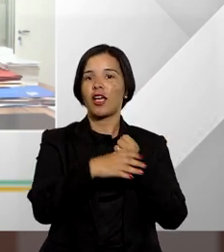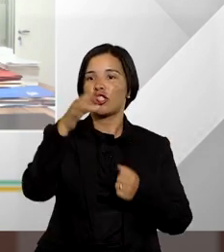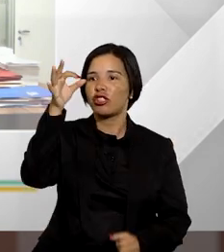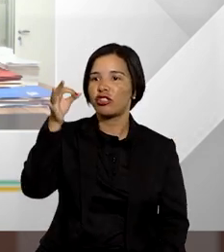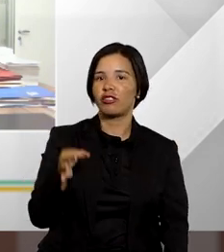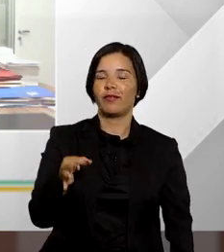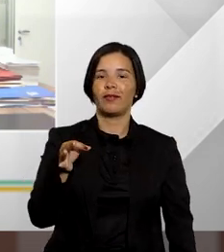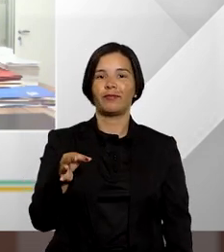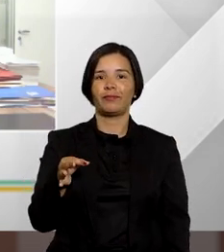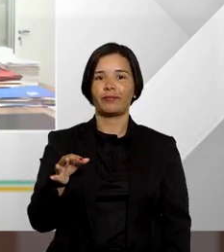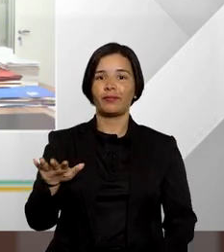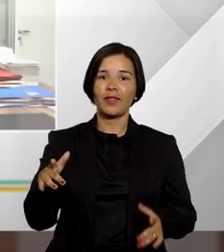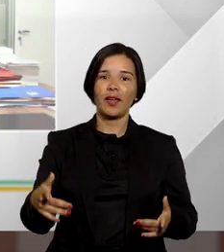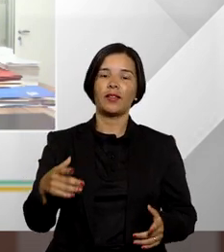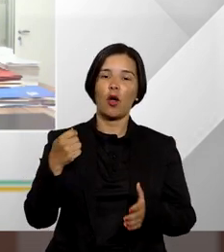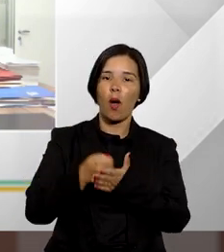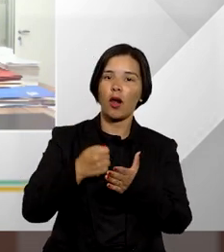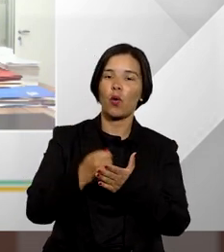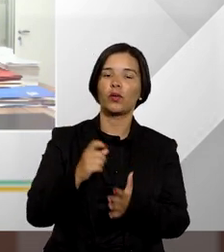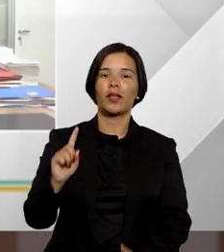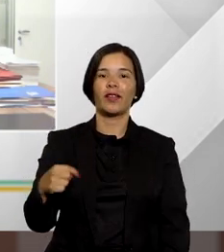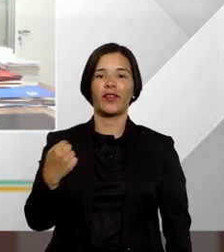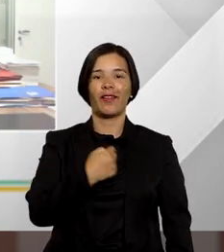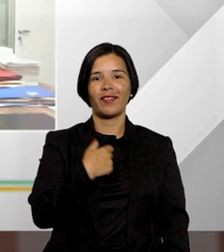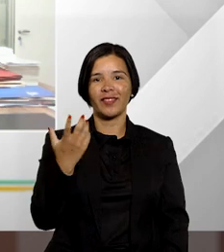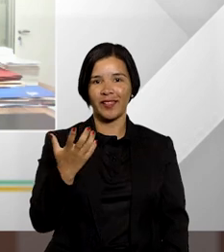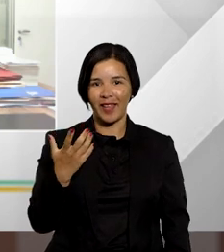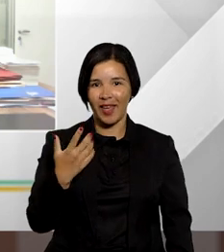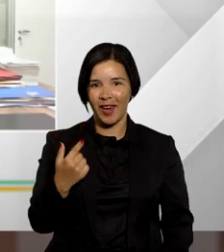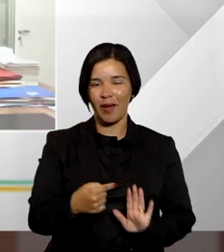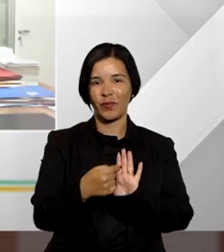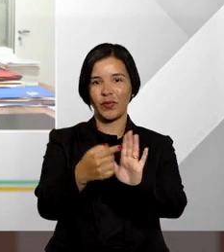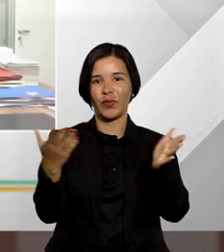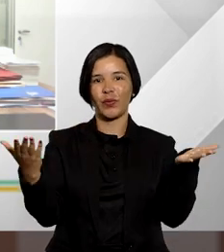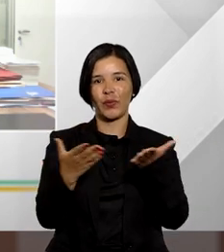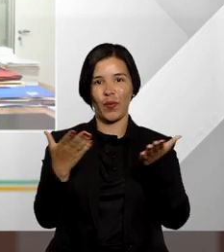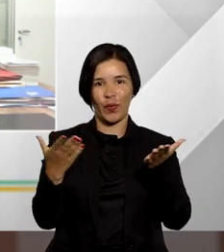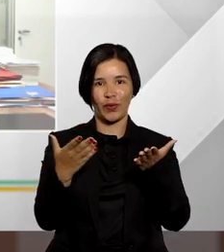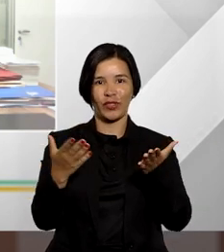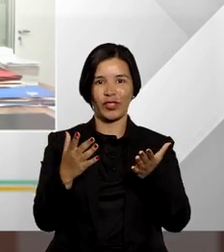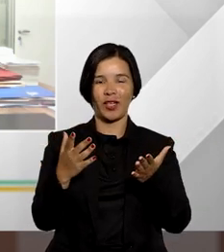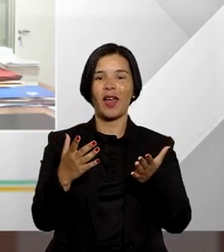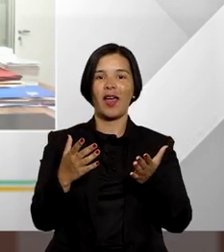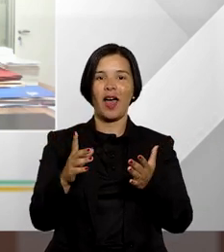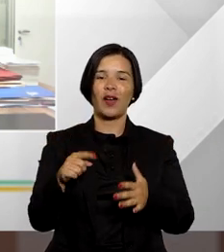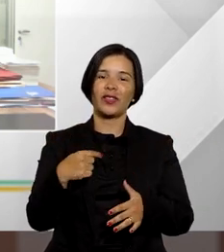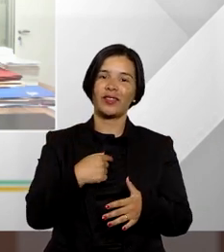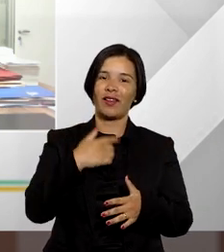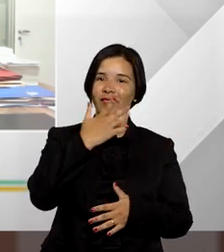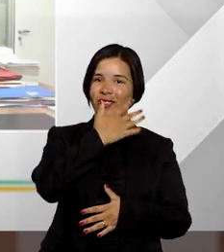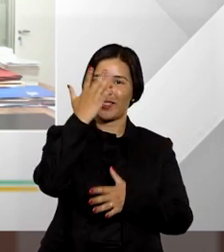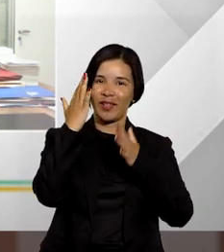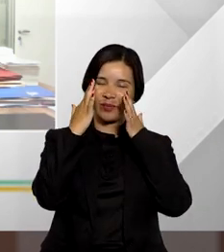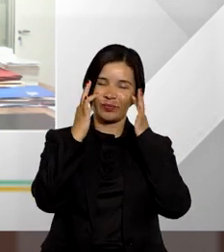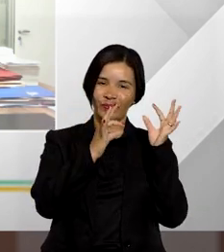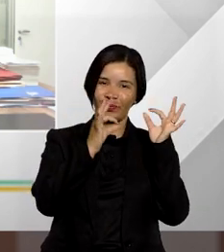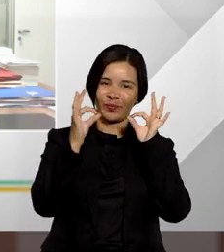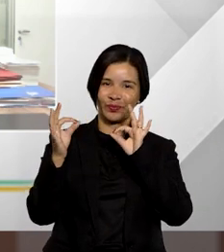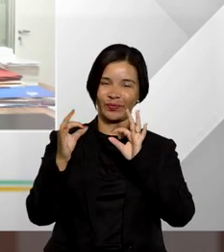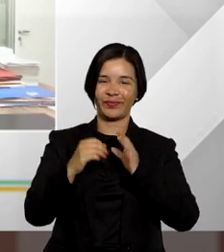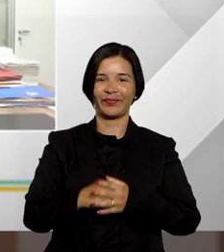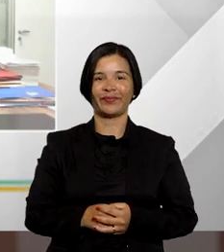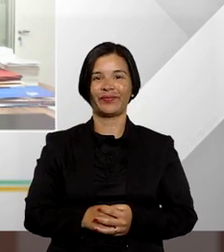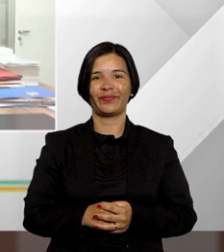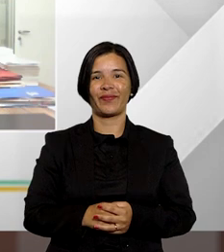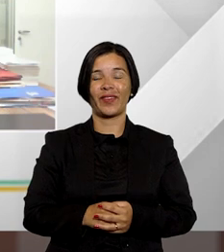luta da ordem e essa é a luta pela qual nos debruçamos e trouxemos hoje aos nossos ouvintes e espectadores